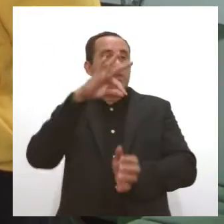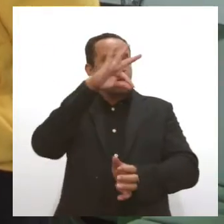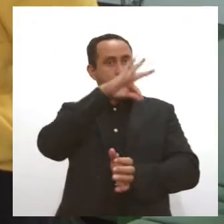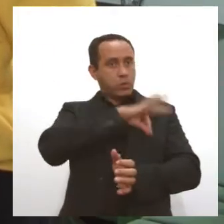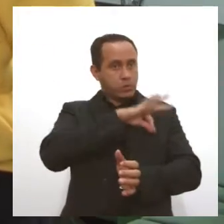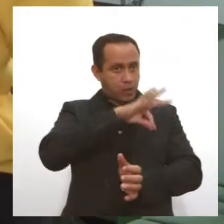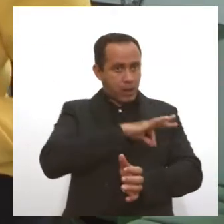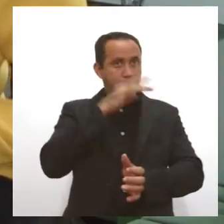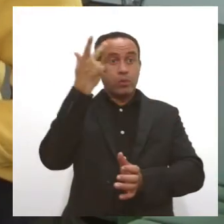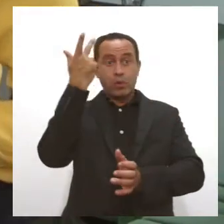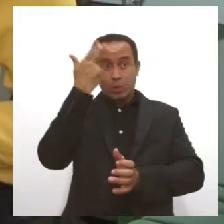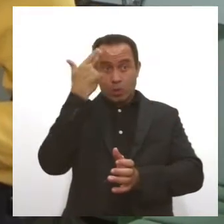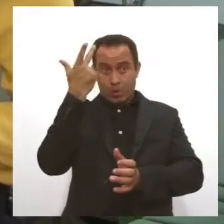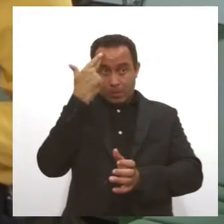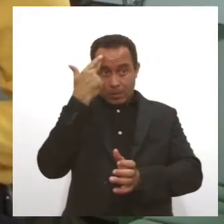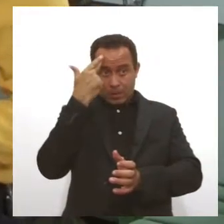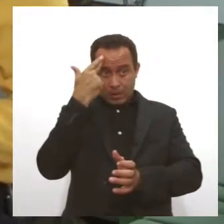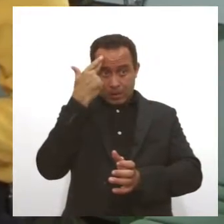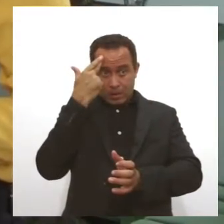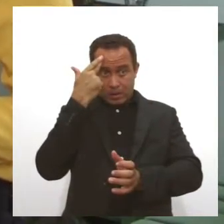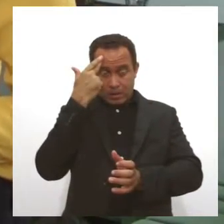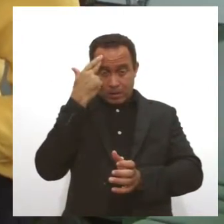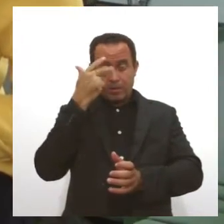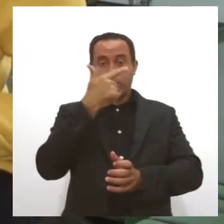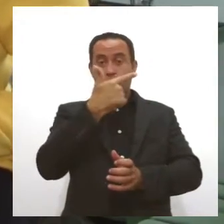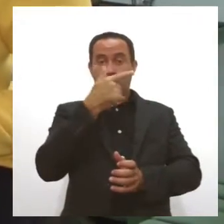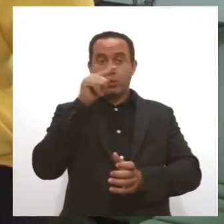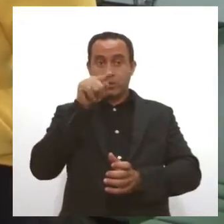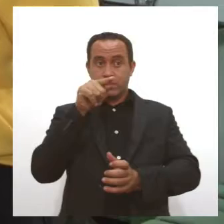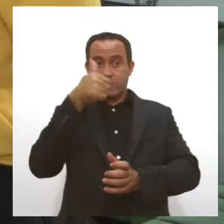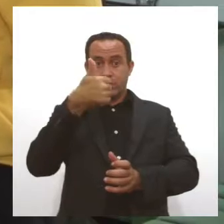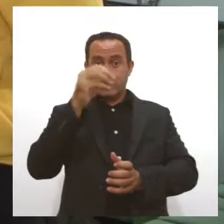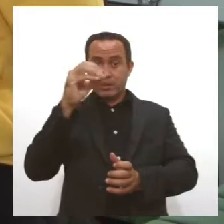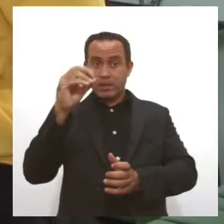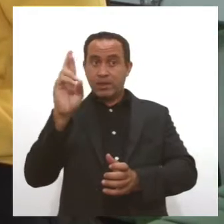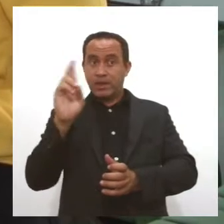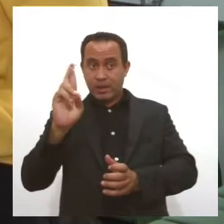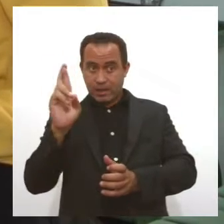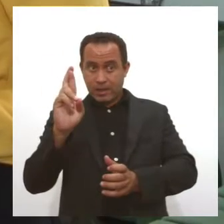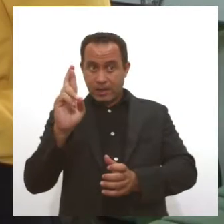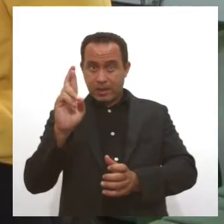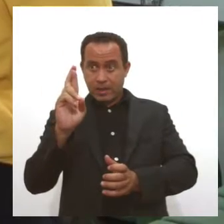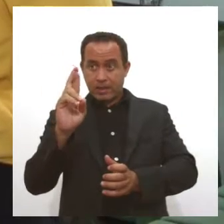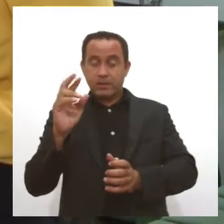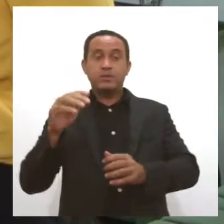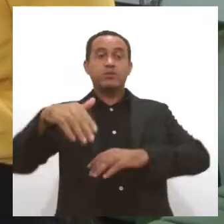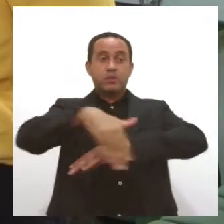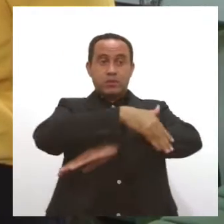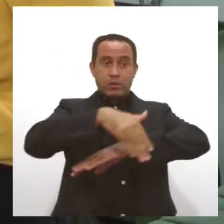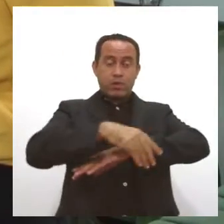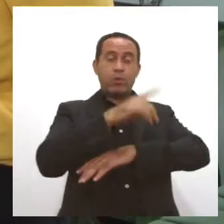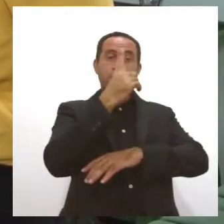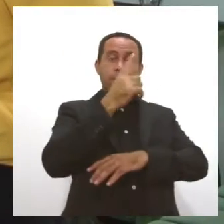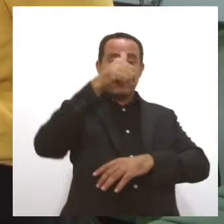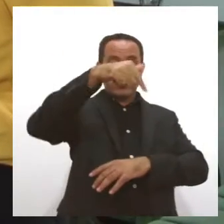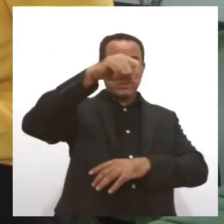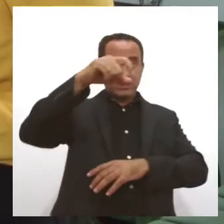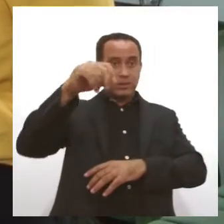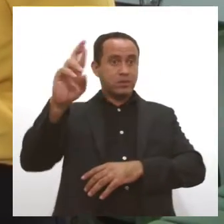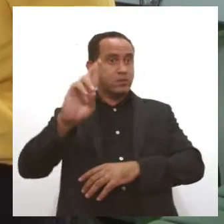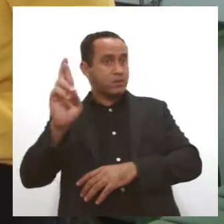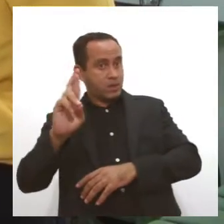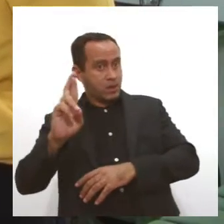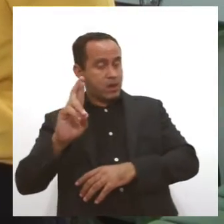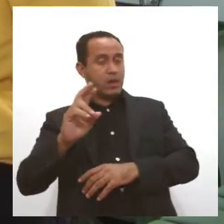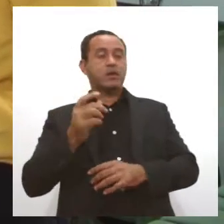remuneração. No caso, a ACM recebe 2.100 reais. E os ACS recebem 1.700 reais. Então, além disso, eles recebem auxílio